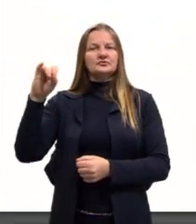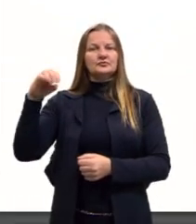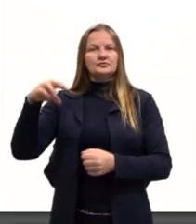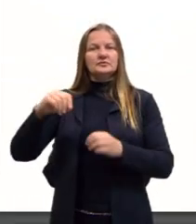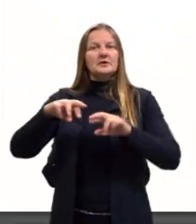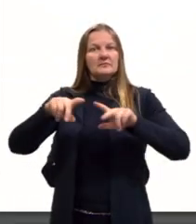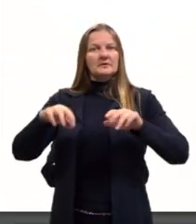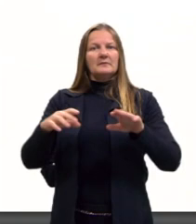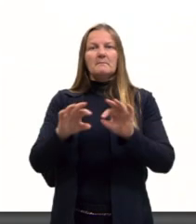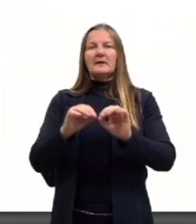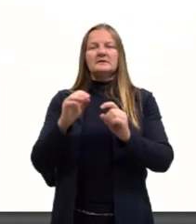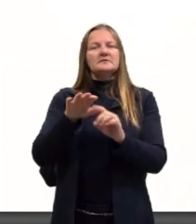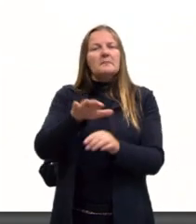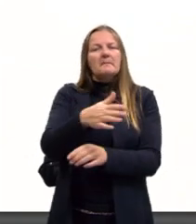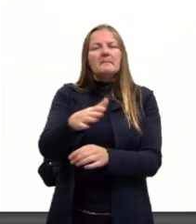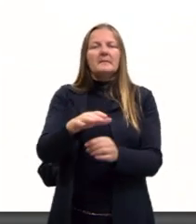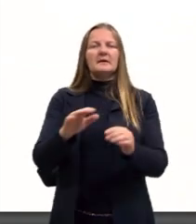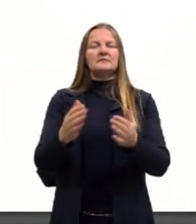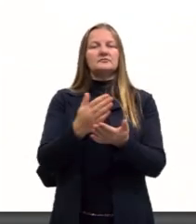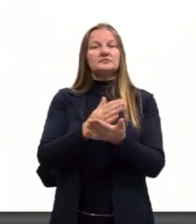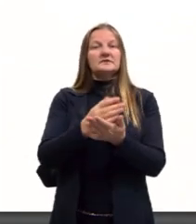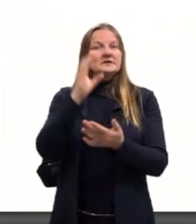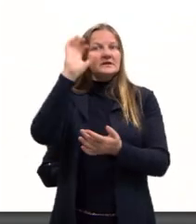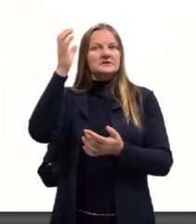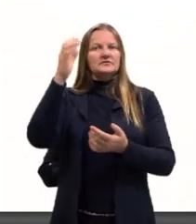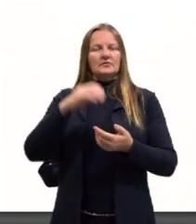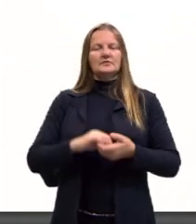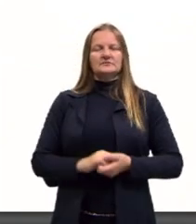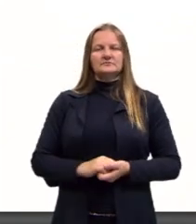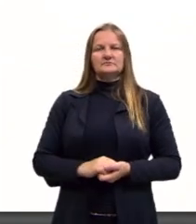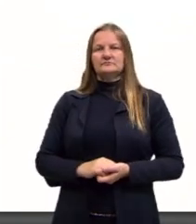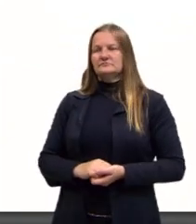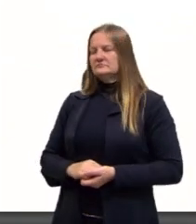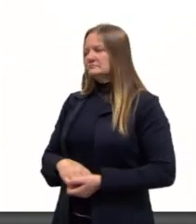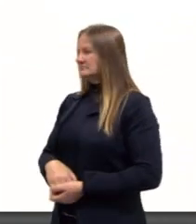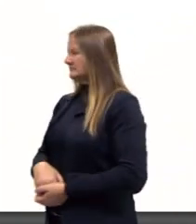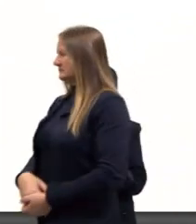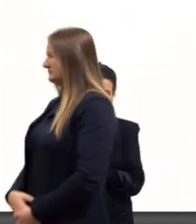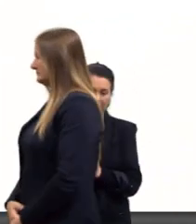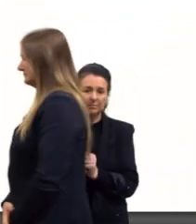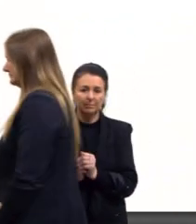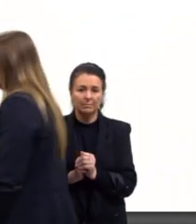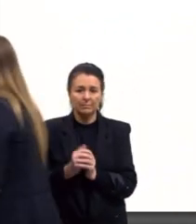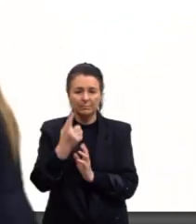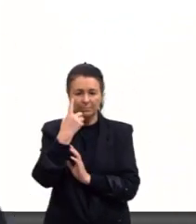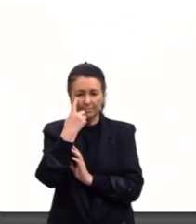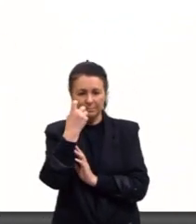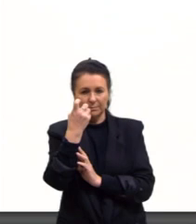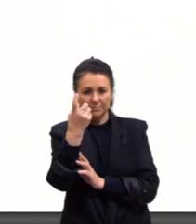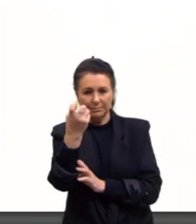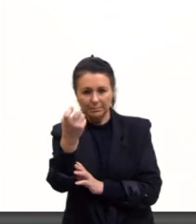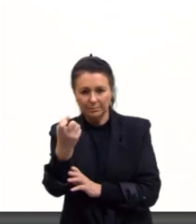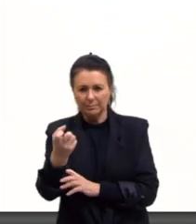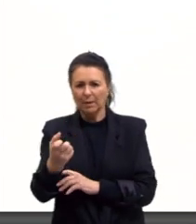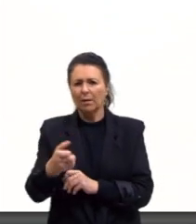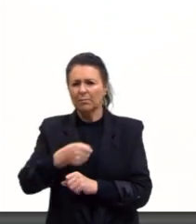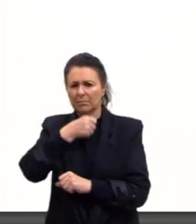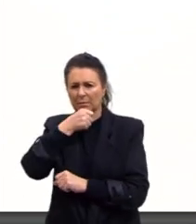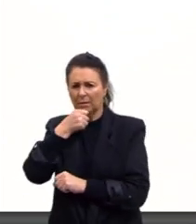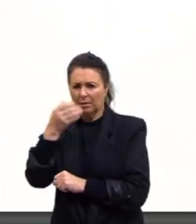mais moderados, no sentido de que eles defendiam mais os interesses da antiga nobreza ou de uma